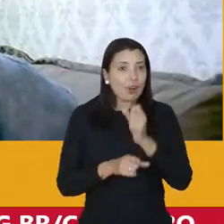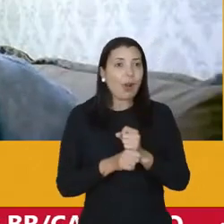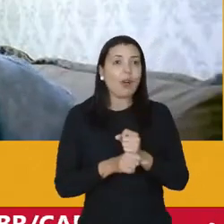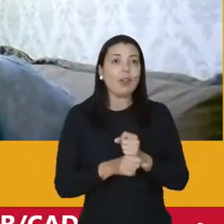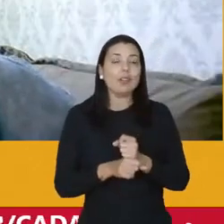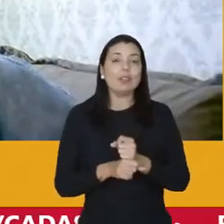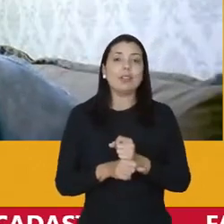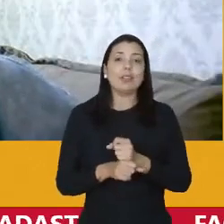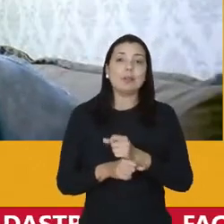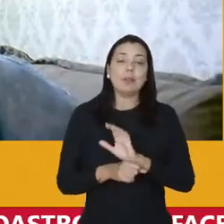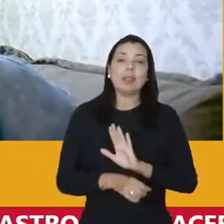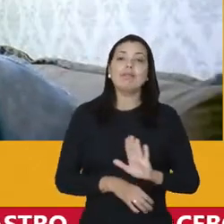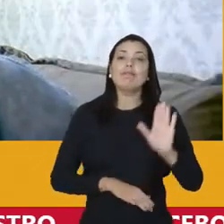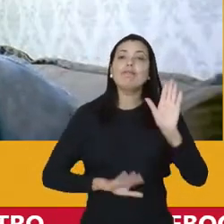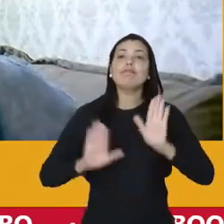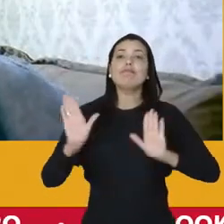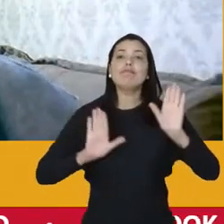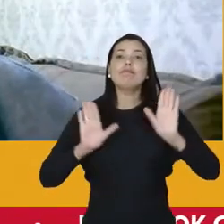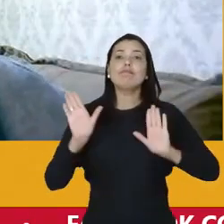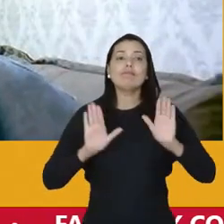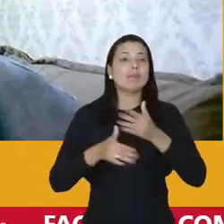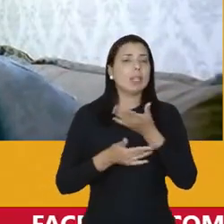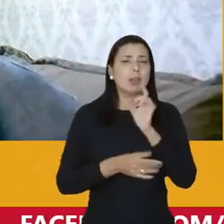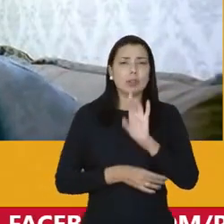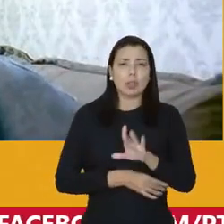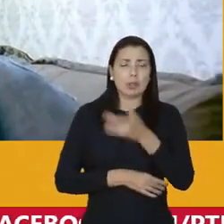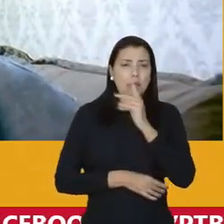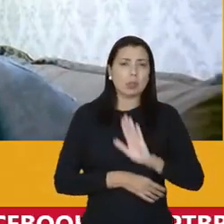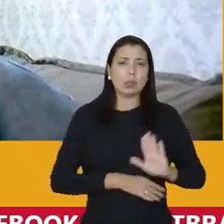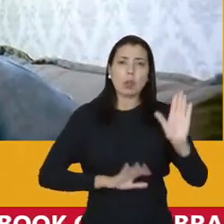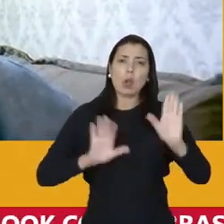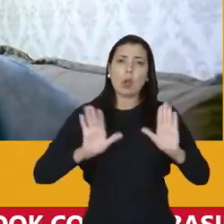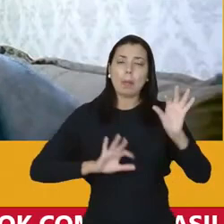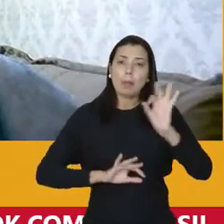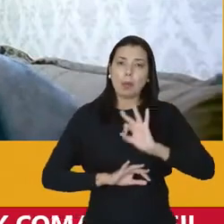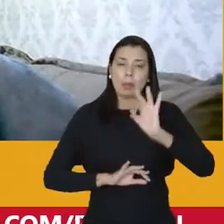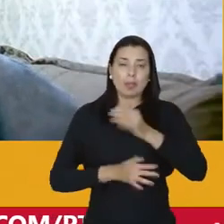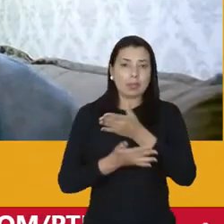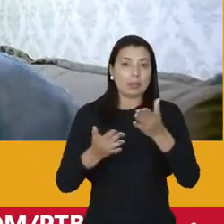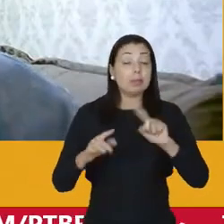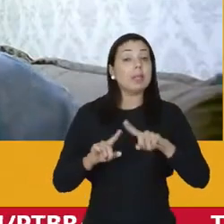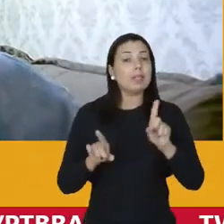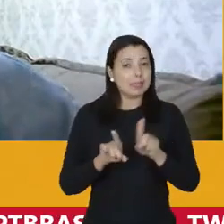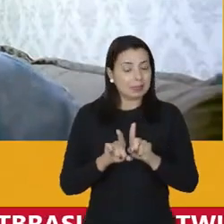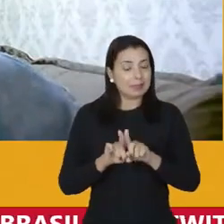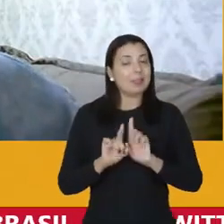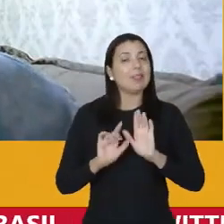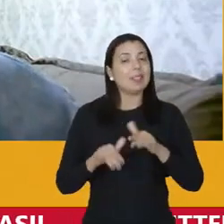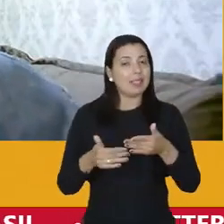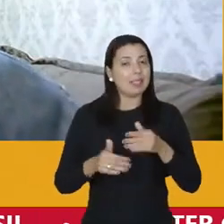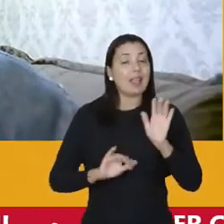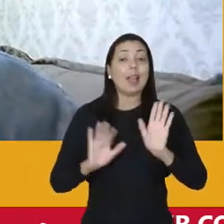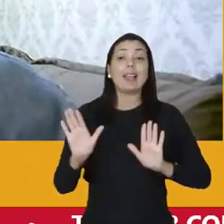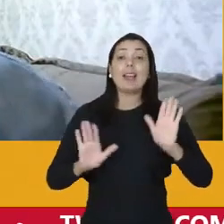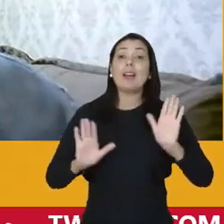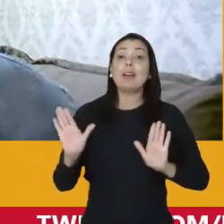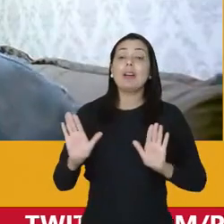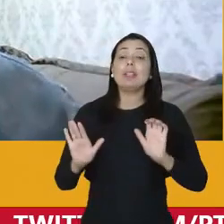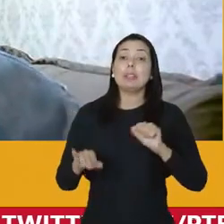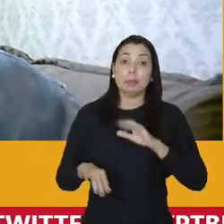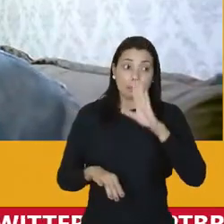para as candidaturas não só as candidaturas proporcionais mas também para as candidaturas